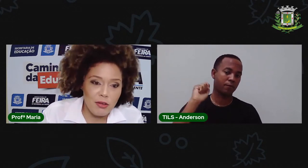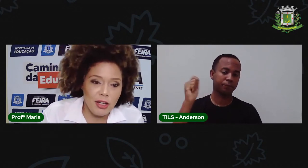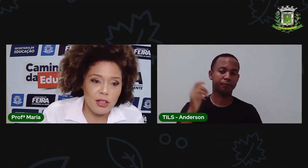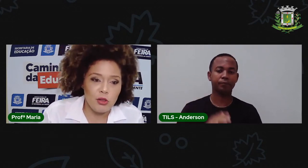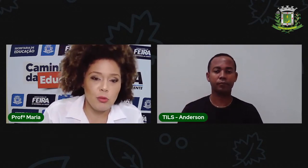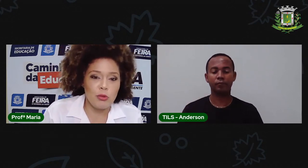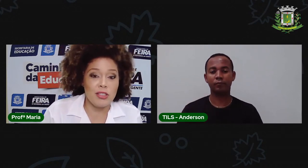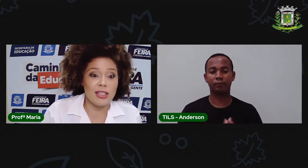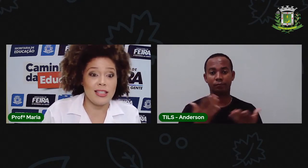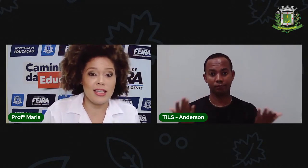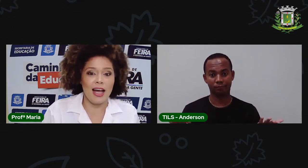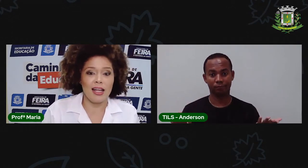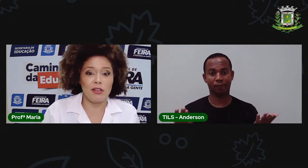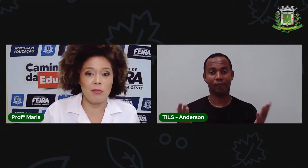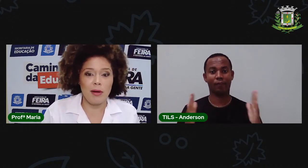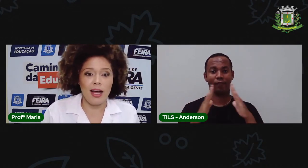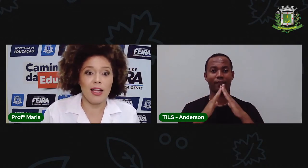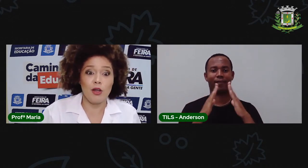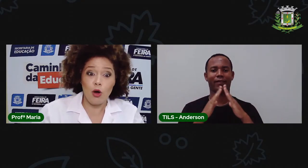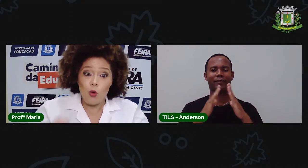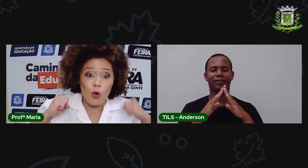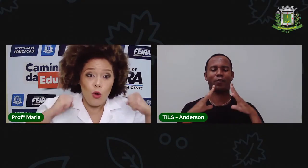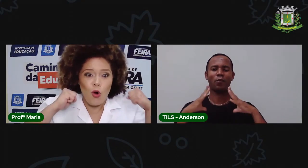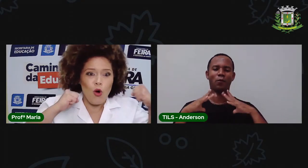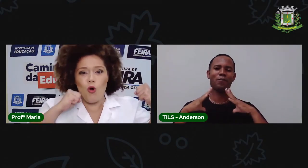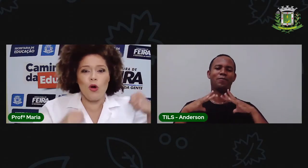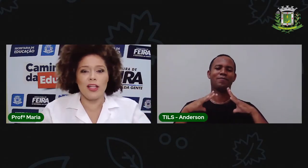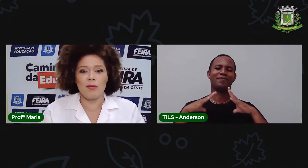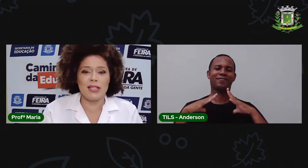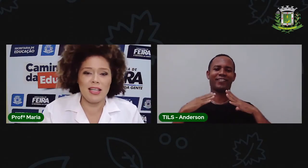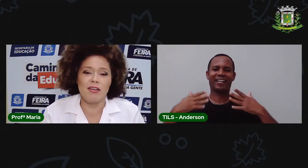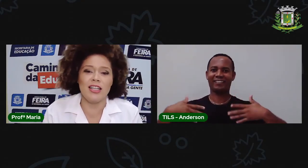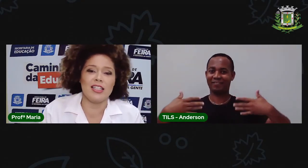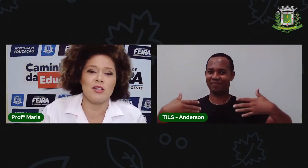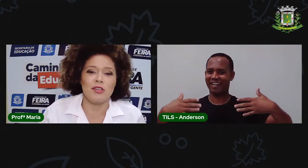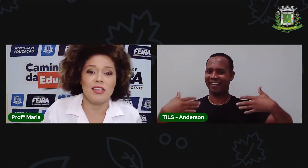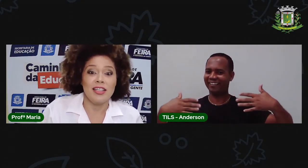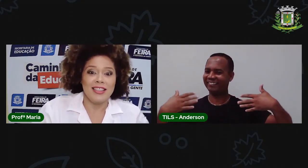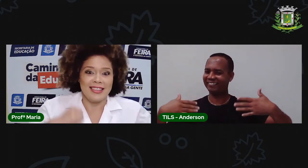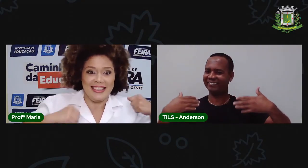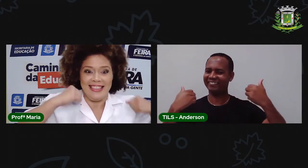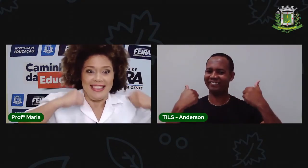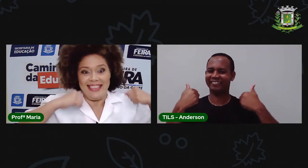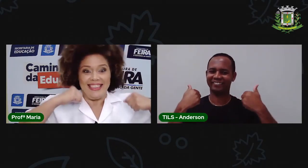feriado aí, todo mundo descansado, animado, ó, uhul! Fazer animação, Anderson!